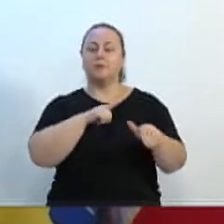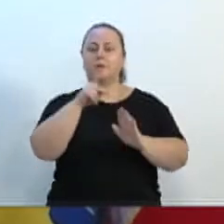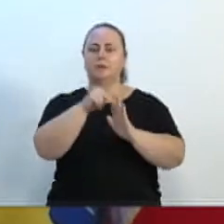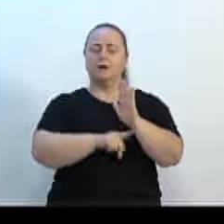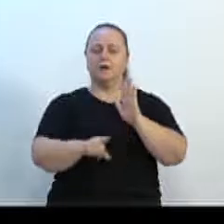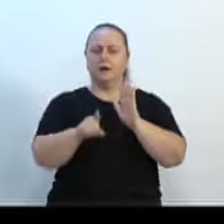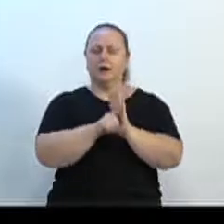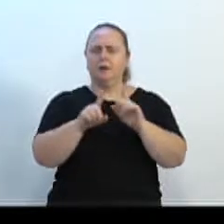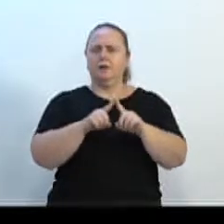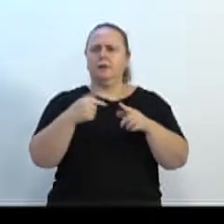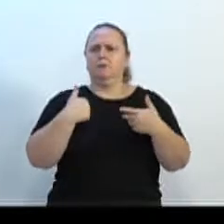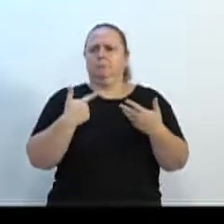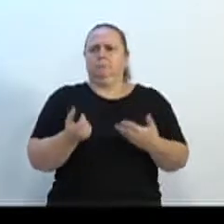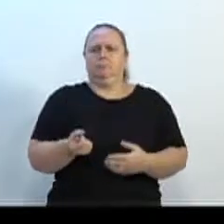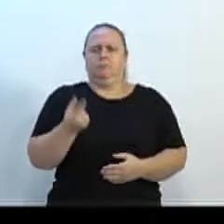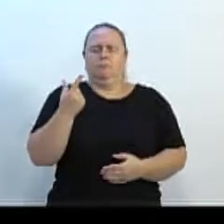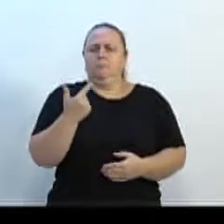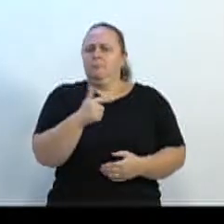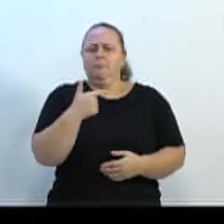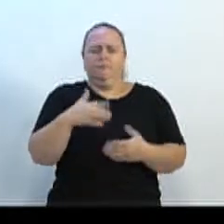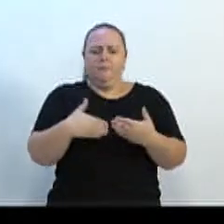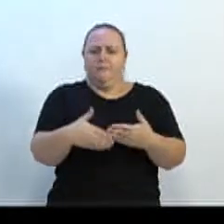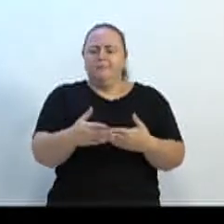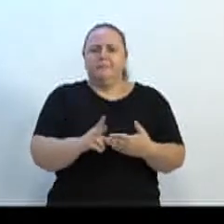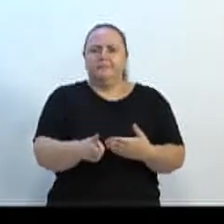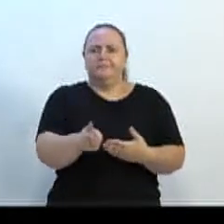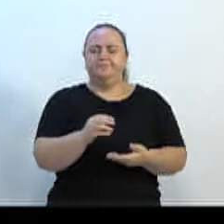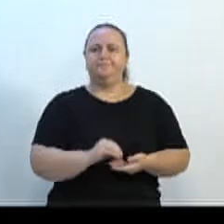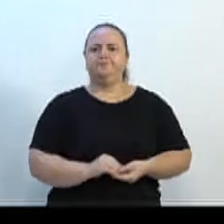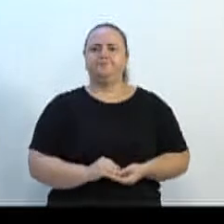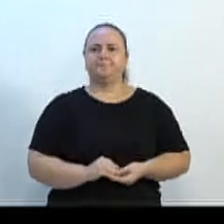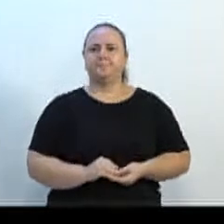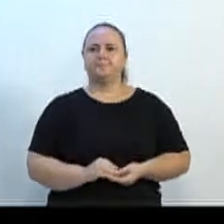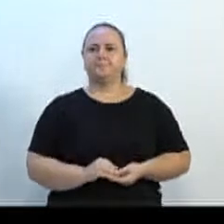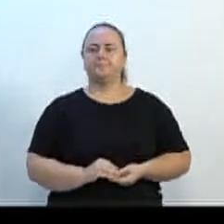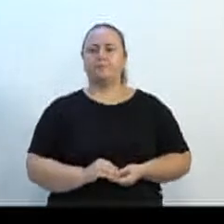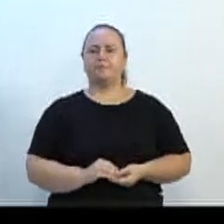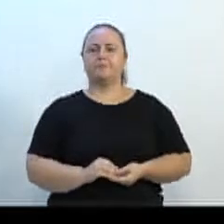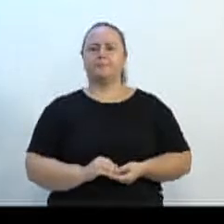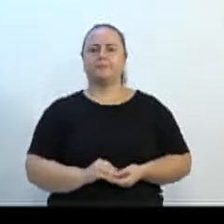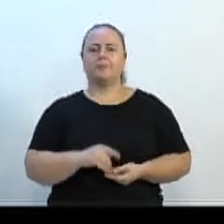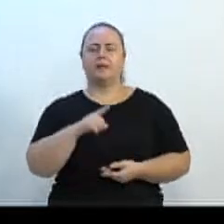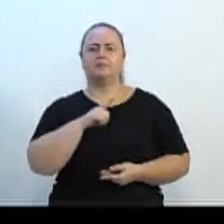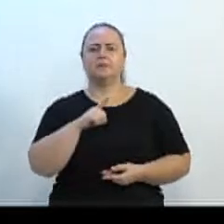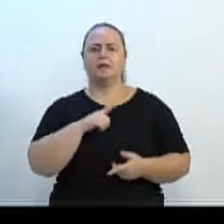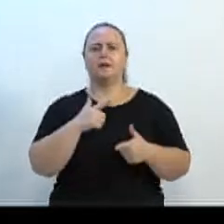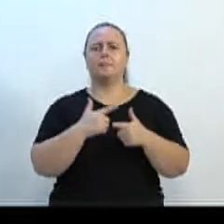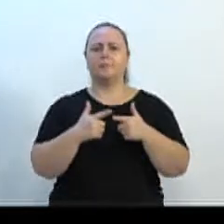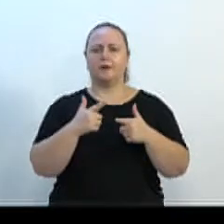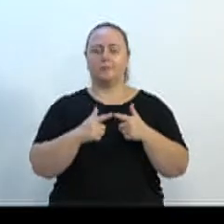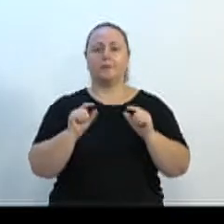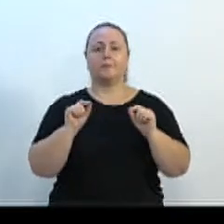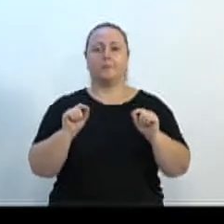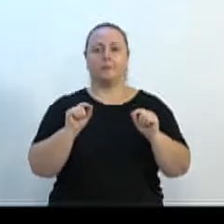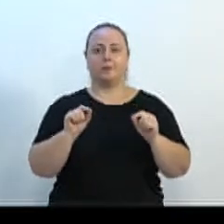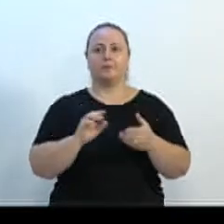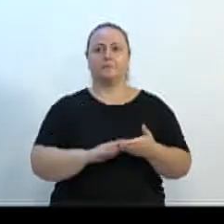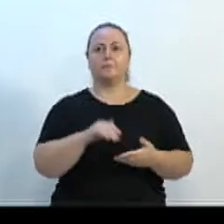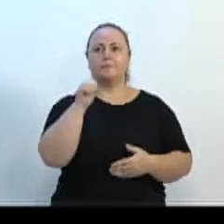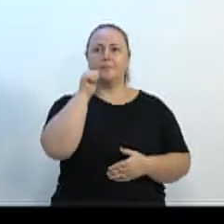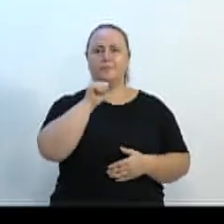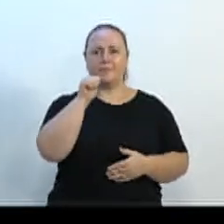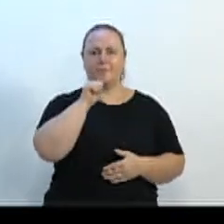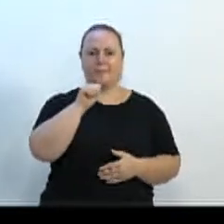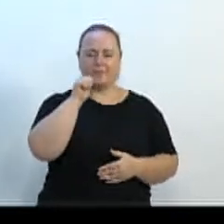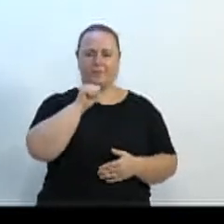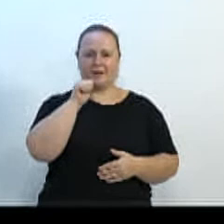atrás na CCJ. É que nós temos uns juristas aqui na casa, olha aí agora o problema que está acontecendo, uma mulher na região norte já foi, inclusive,